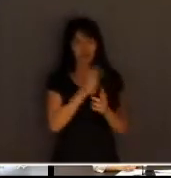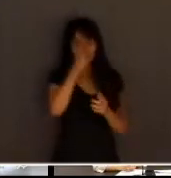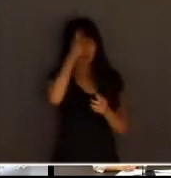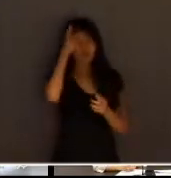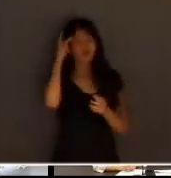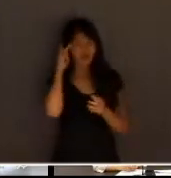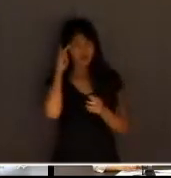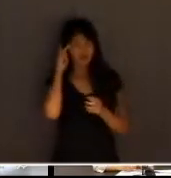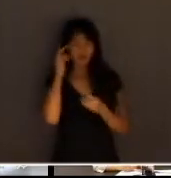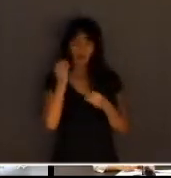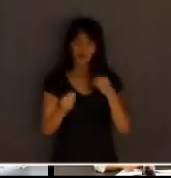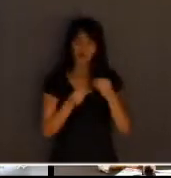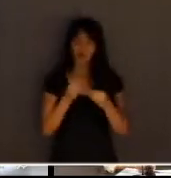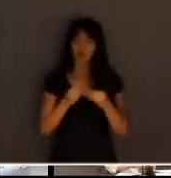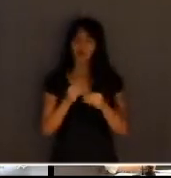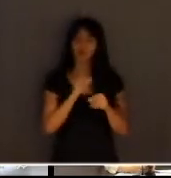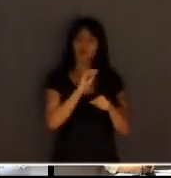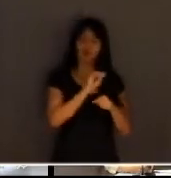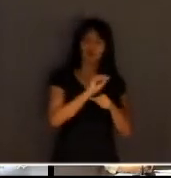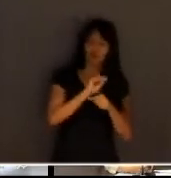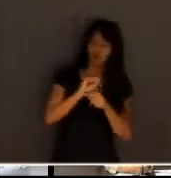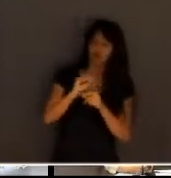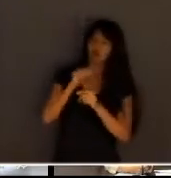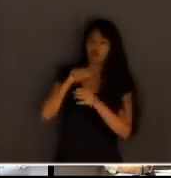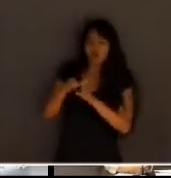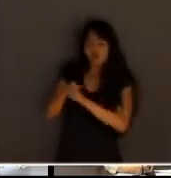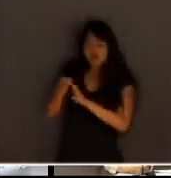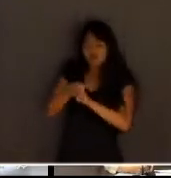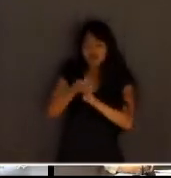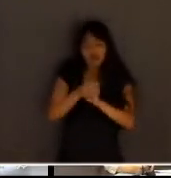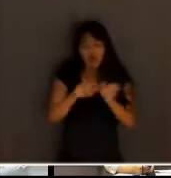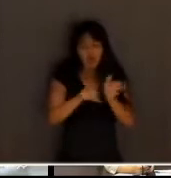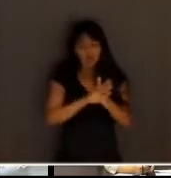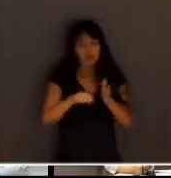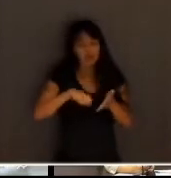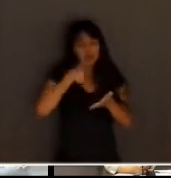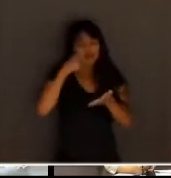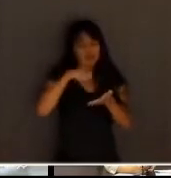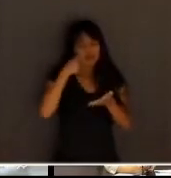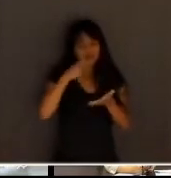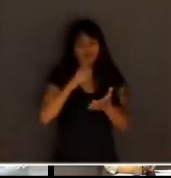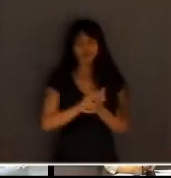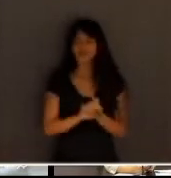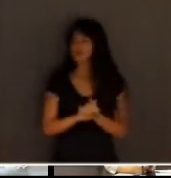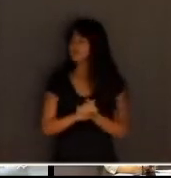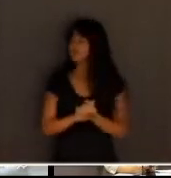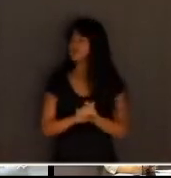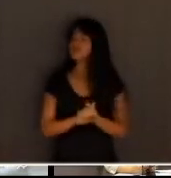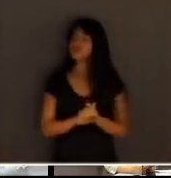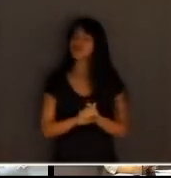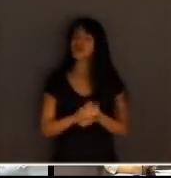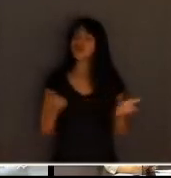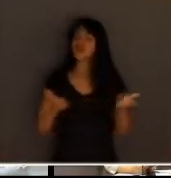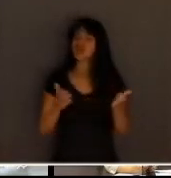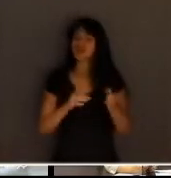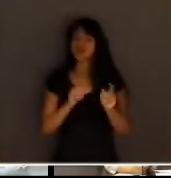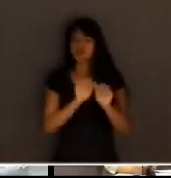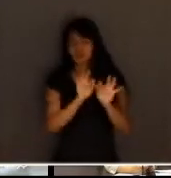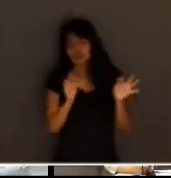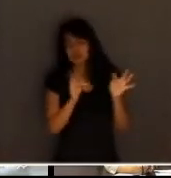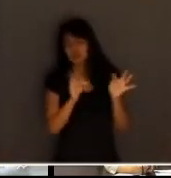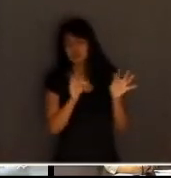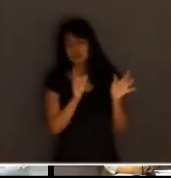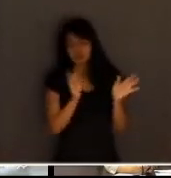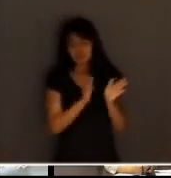inclusive, devem ser orientadas a trazer seus próprios talheres. Pode ser uma solução. É uma solução que pensamos aqui. Pequenas coisas, mas vejam,